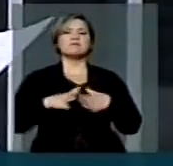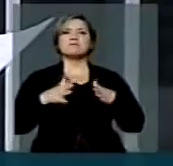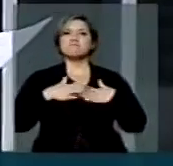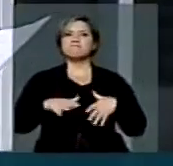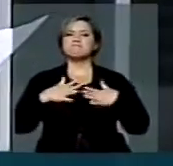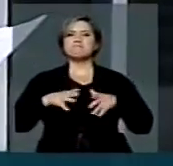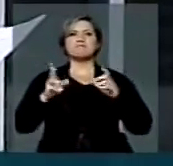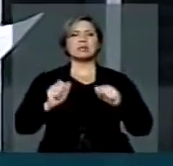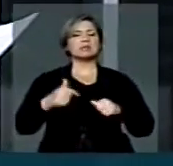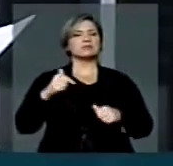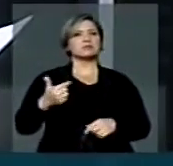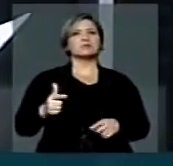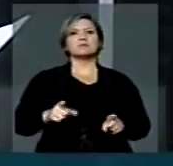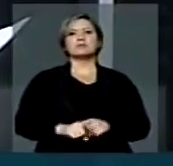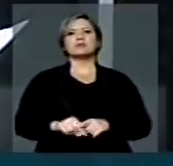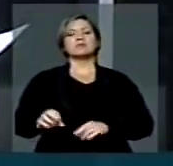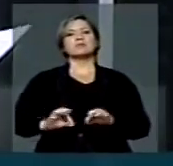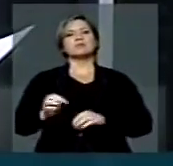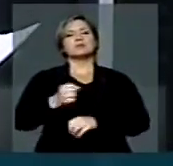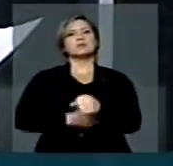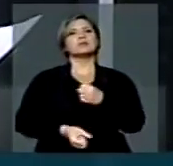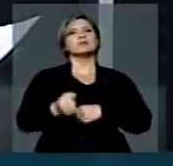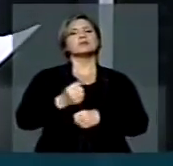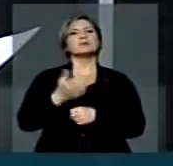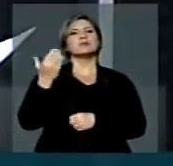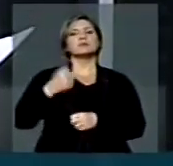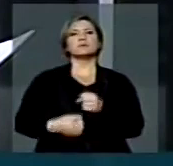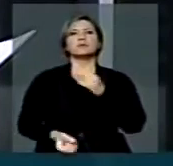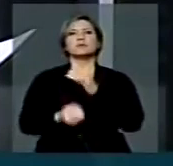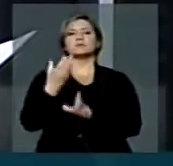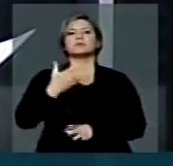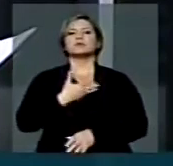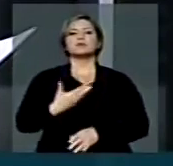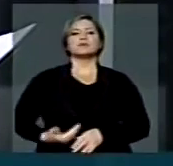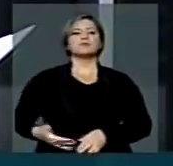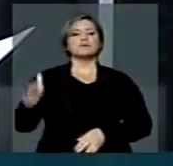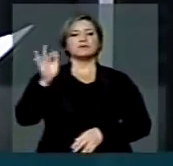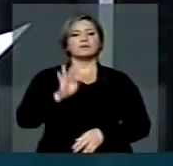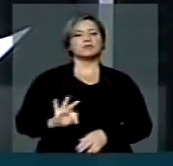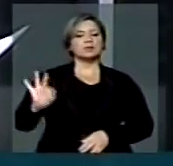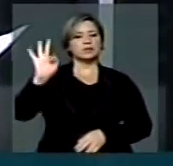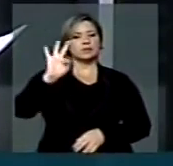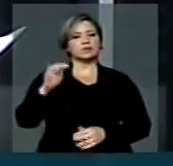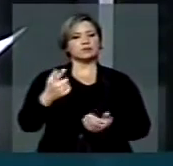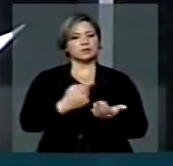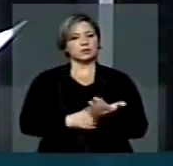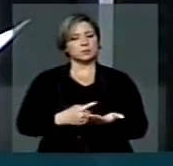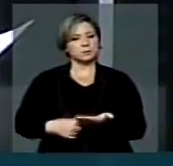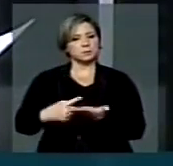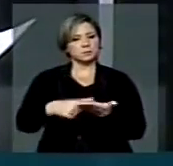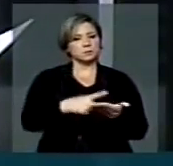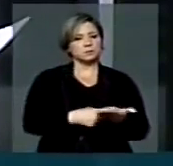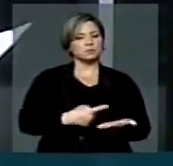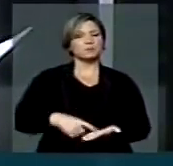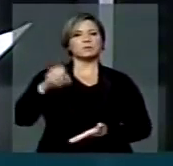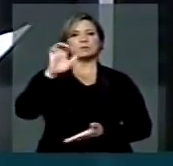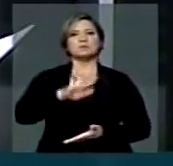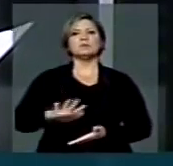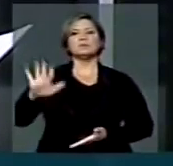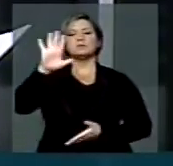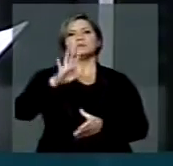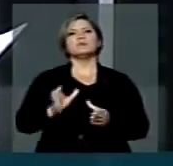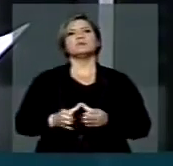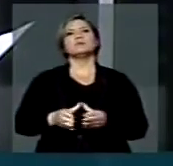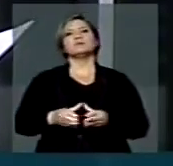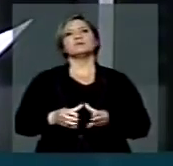dos envolvidos. No ano passado, foi criado pelo governo federal e a Coordenação Nacional das